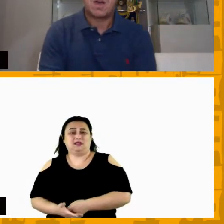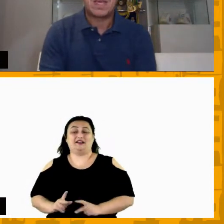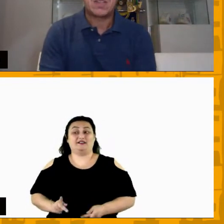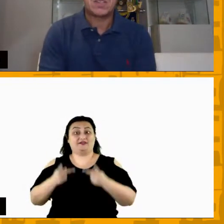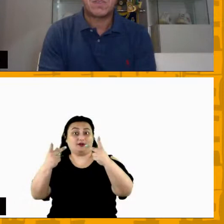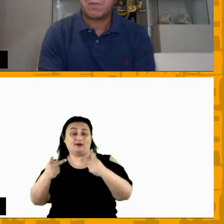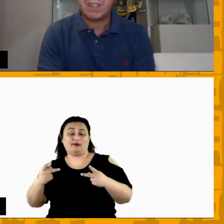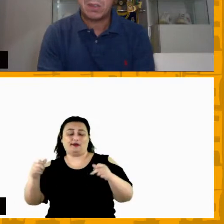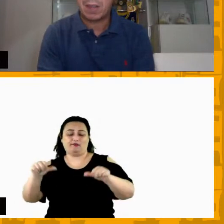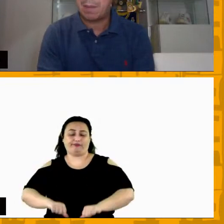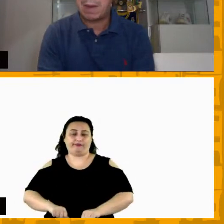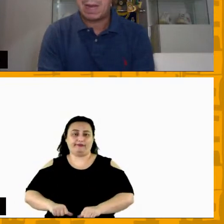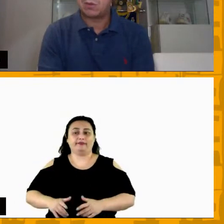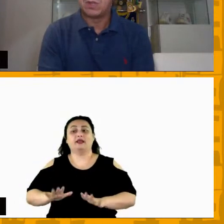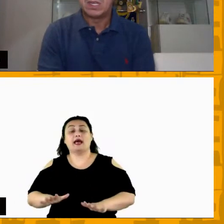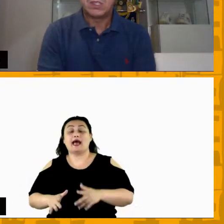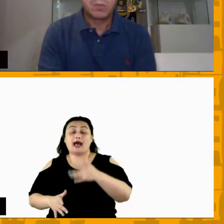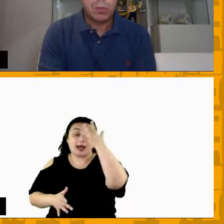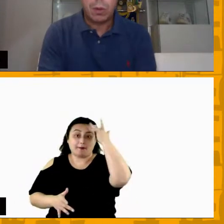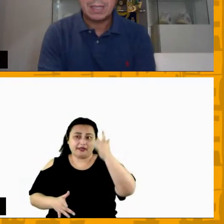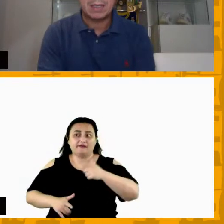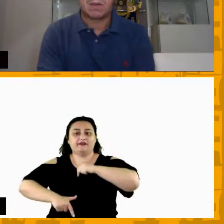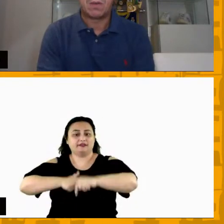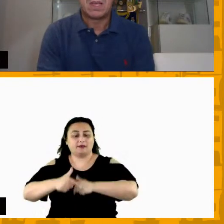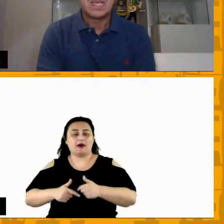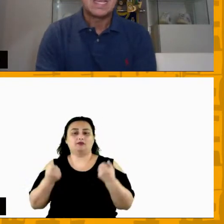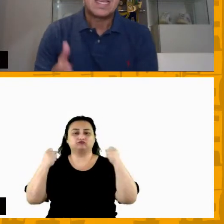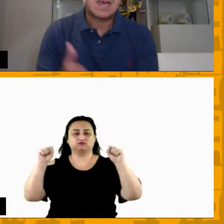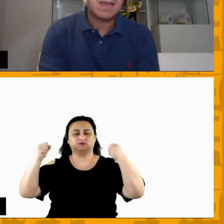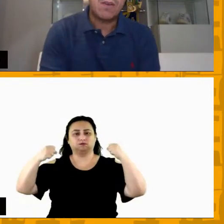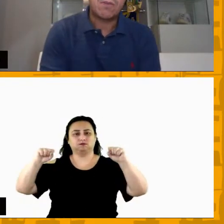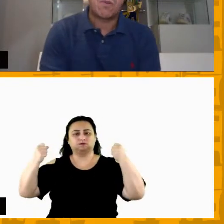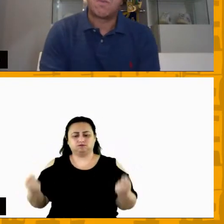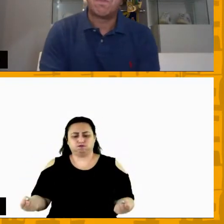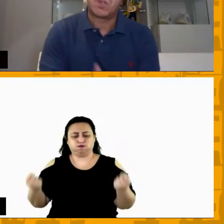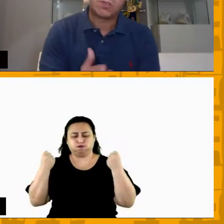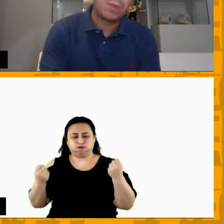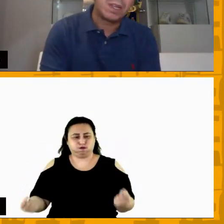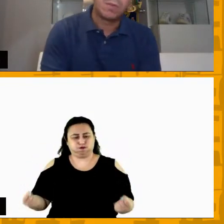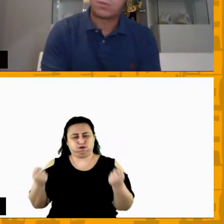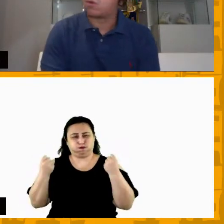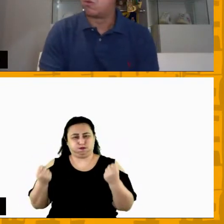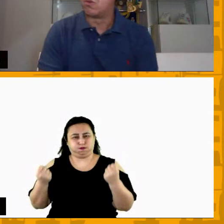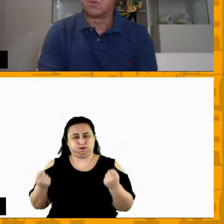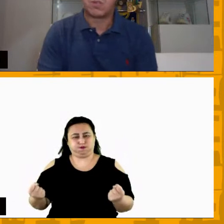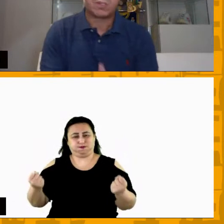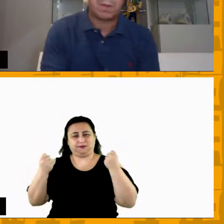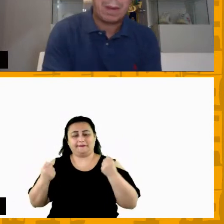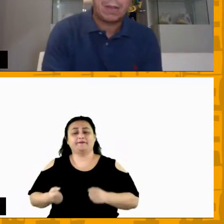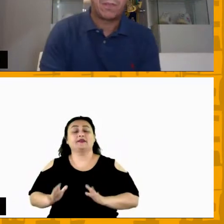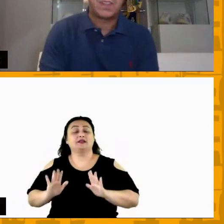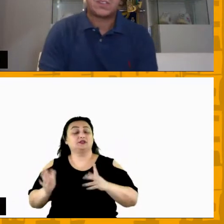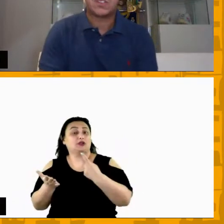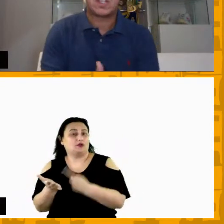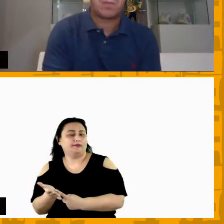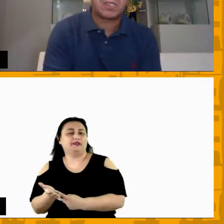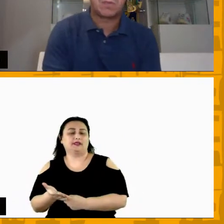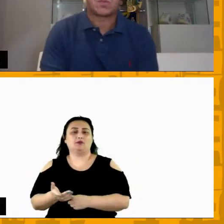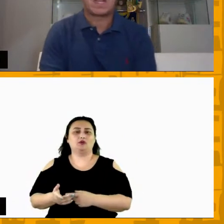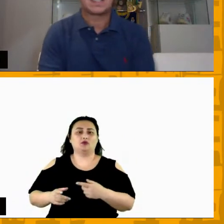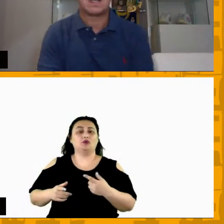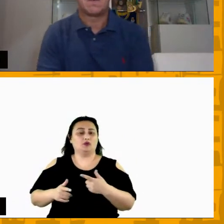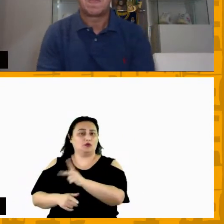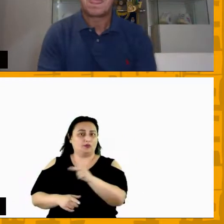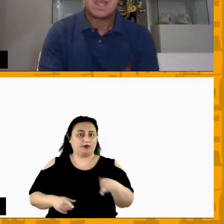amanhã nós vamos fazer um trabalho de musculação e aí nós combinamos com o nosso preparador físico de